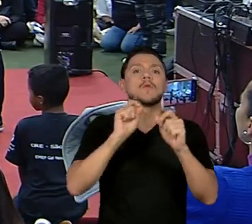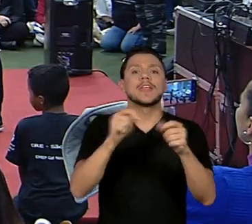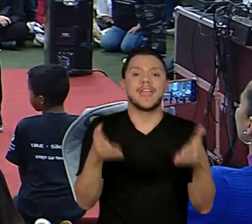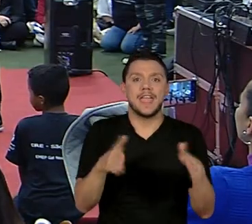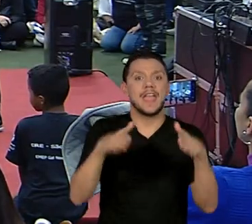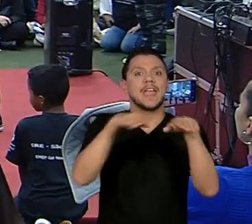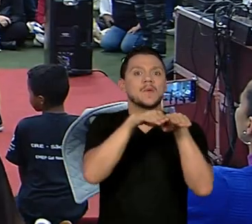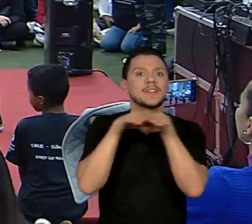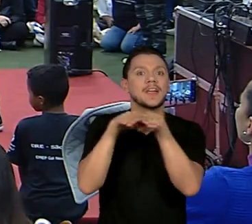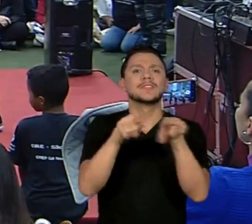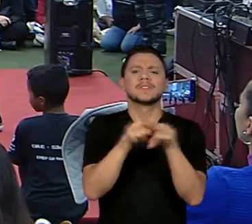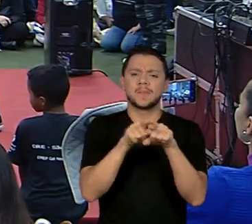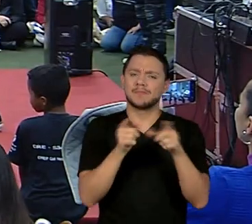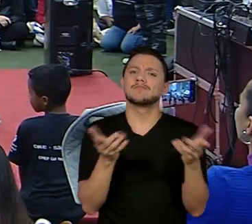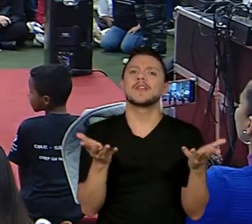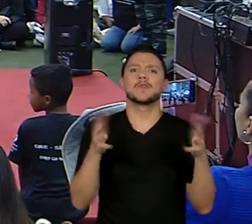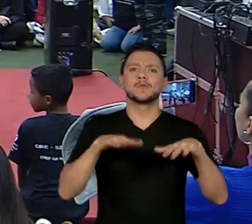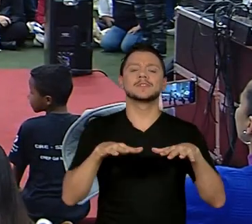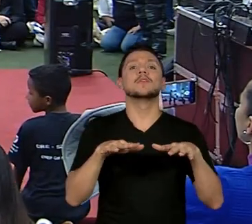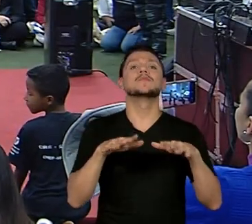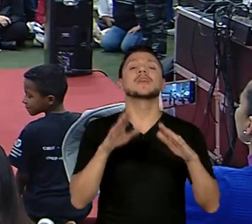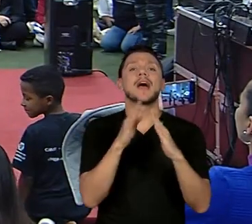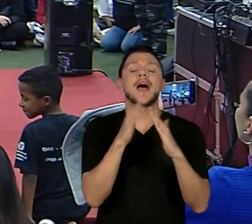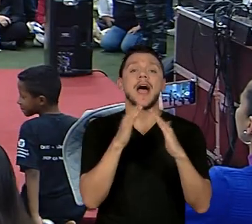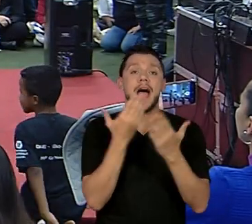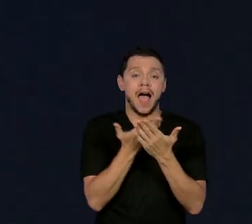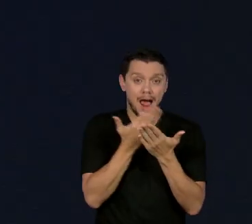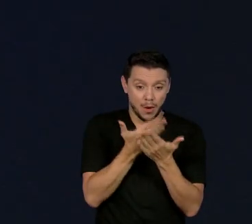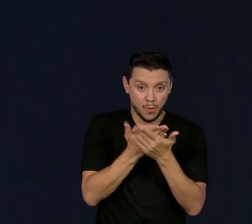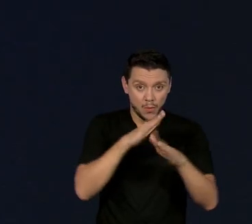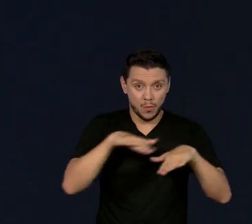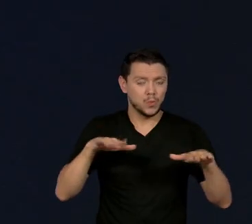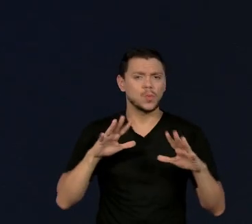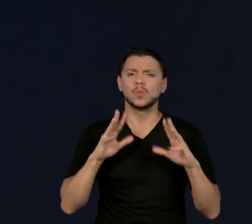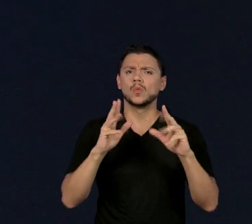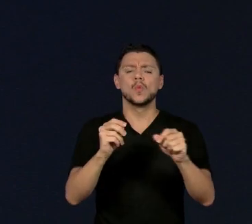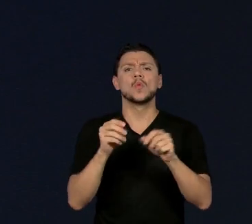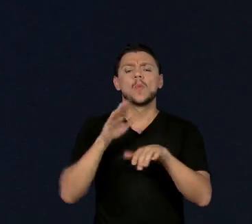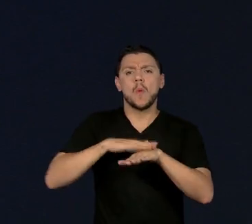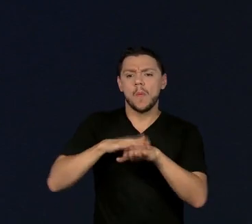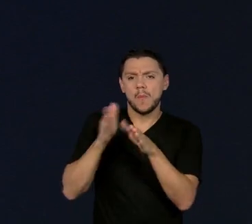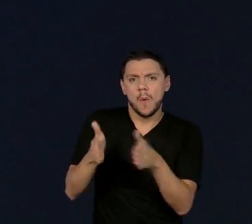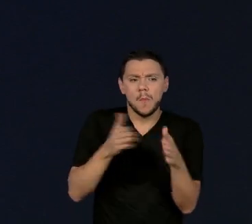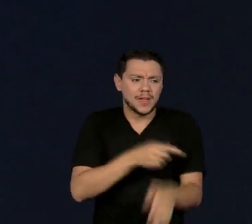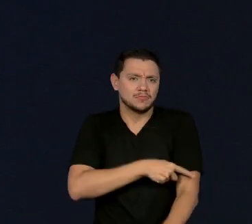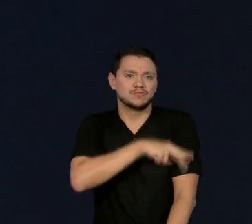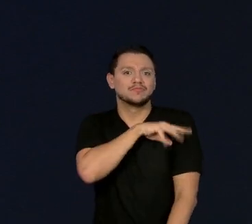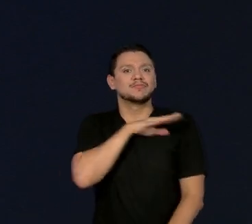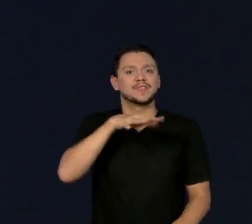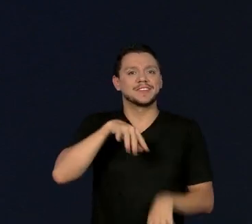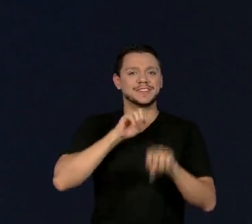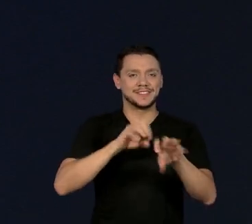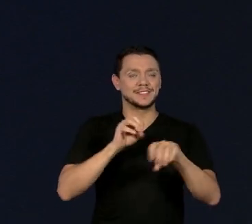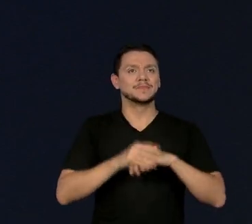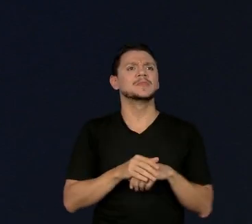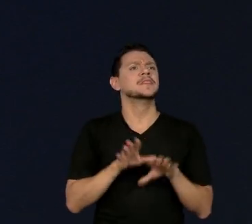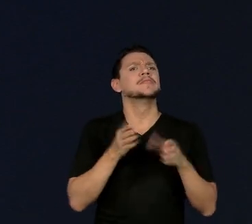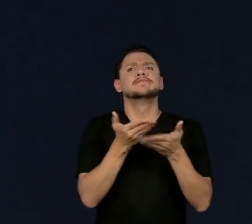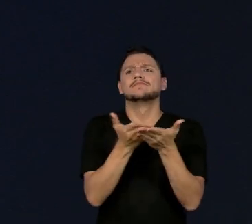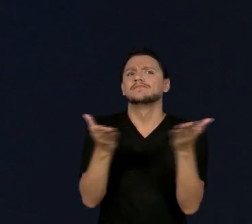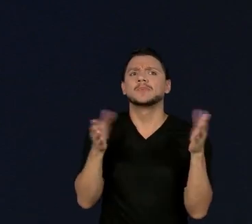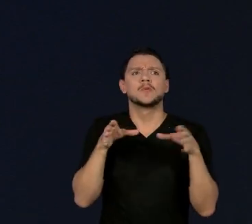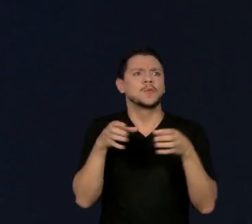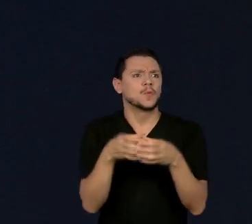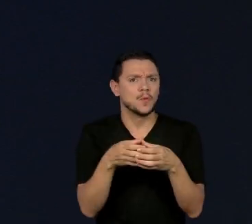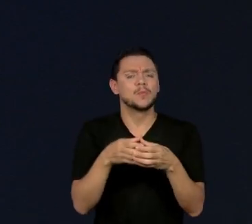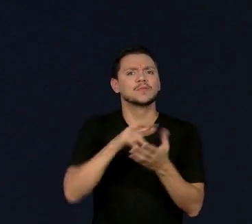envolvendo estudantes de todos os ciclos do ensino. Temos aqui uma comunidade diversificada de profissionais